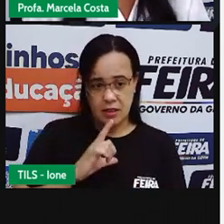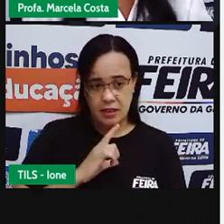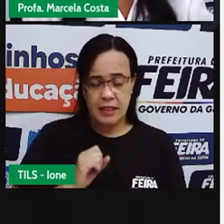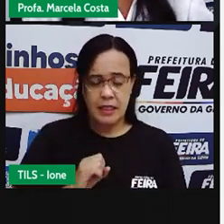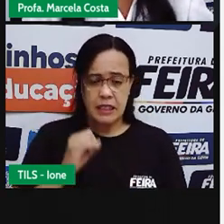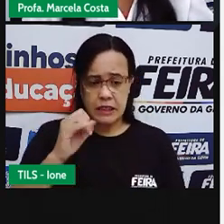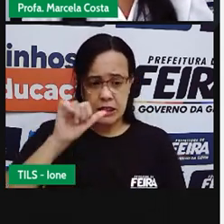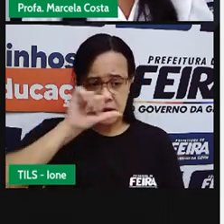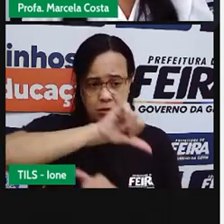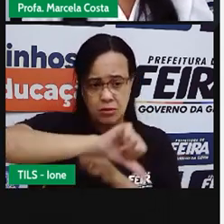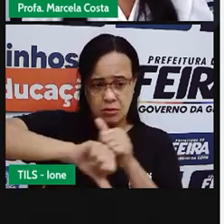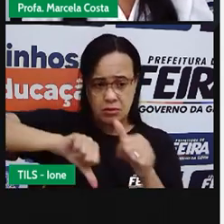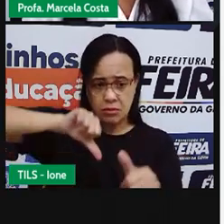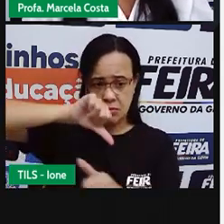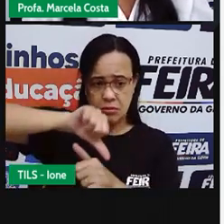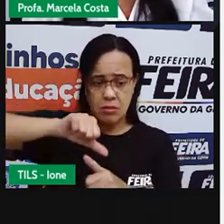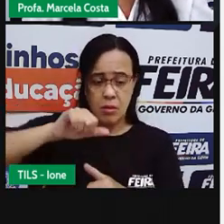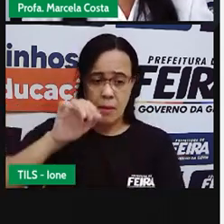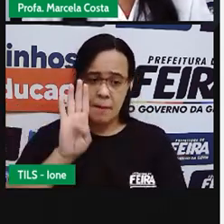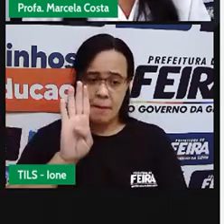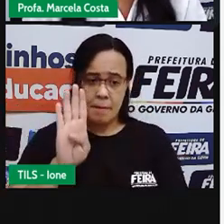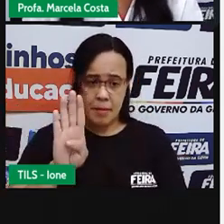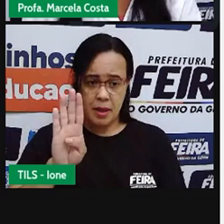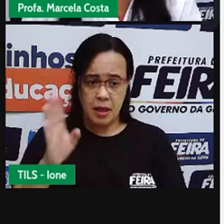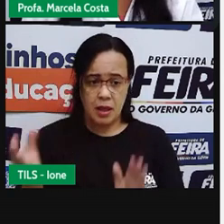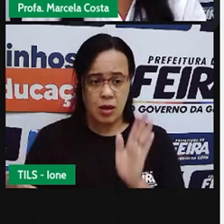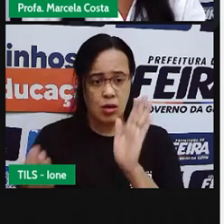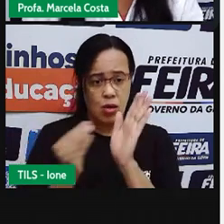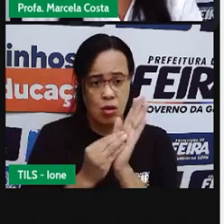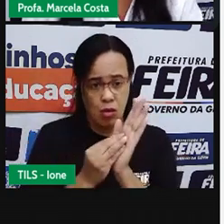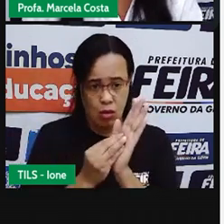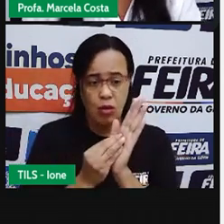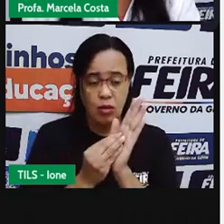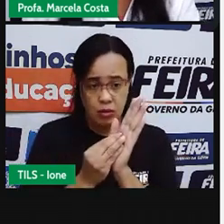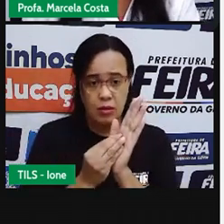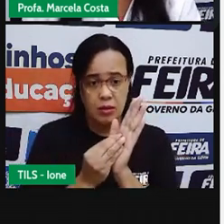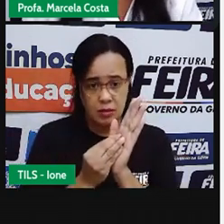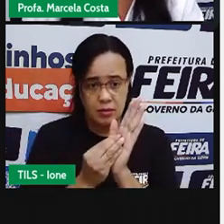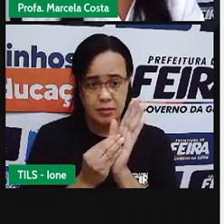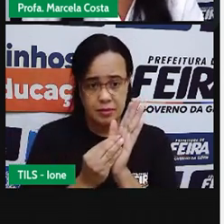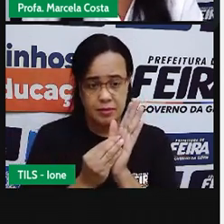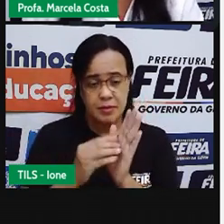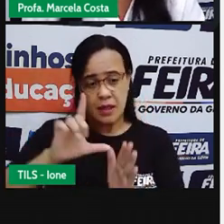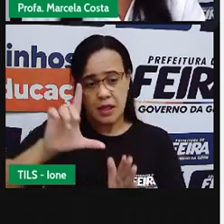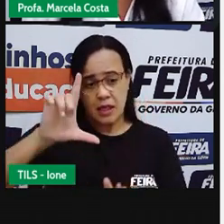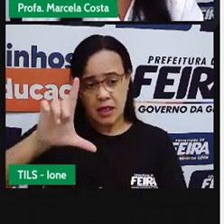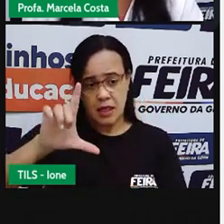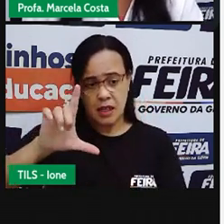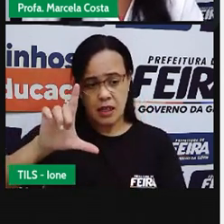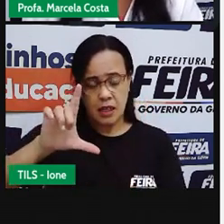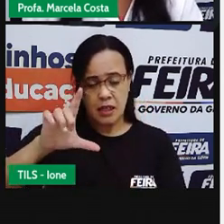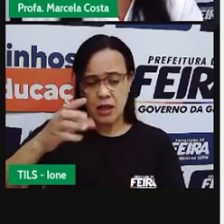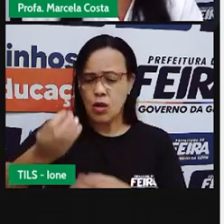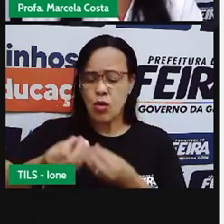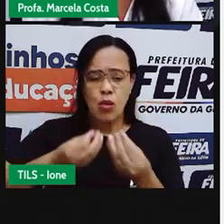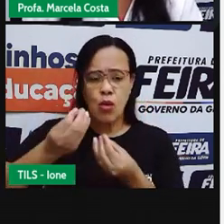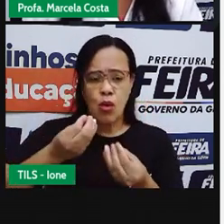eu trocar a letra B por a letra Lê,